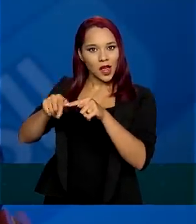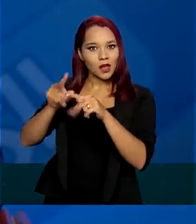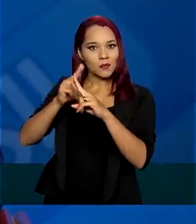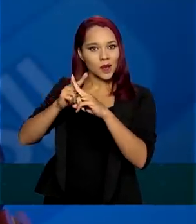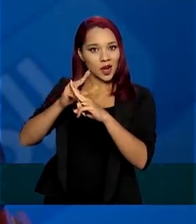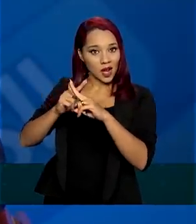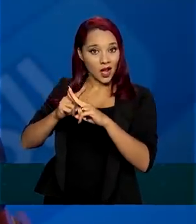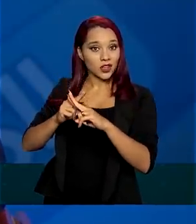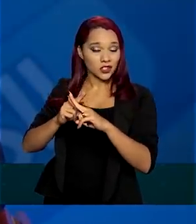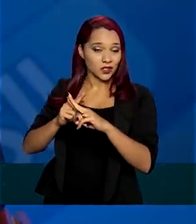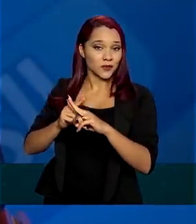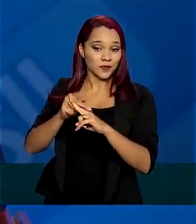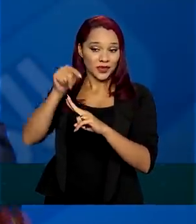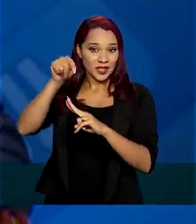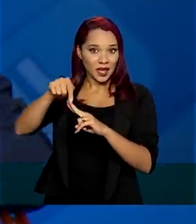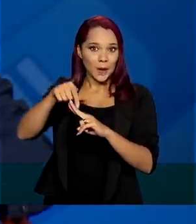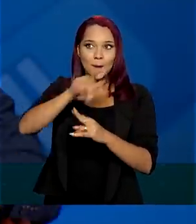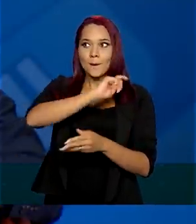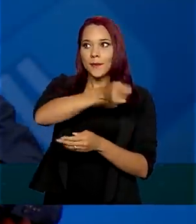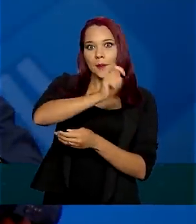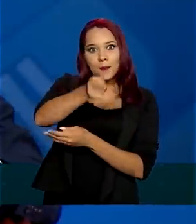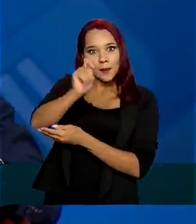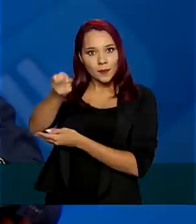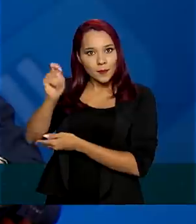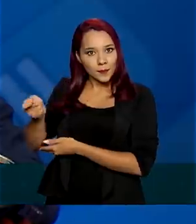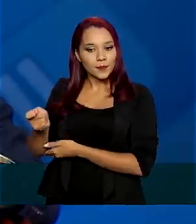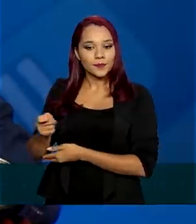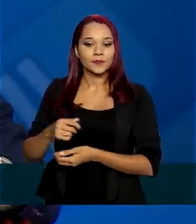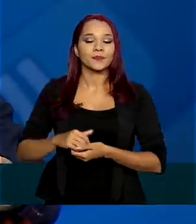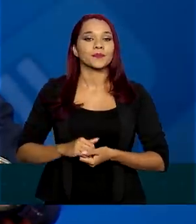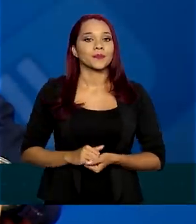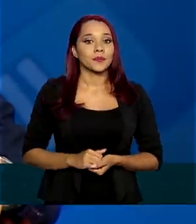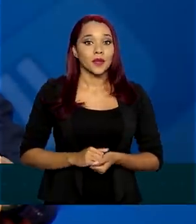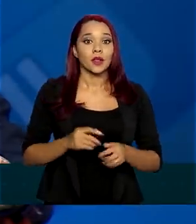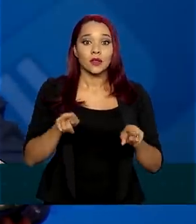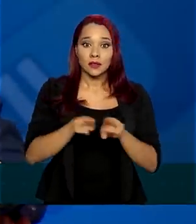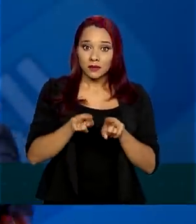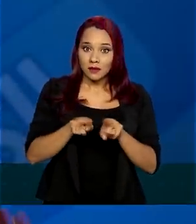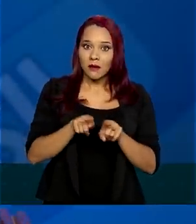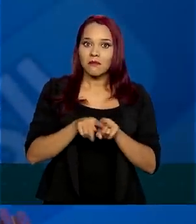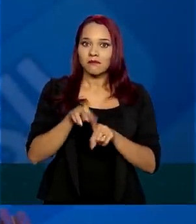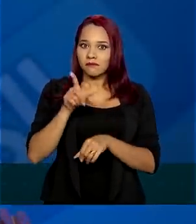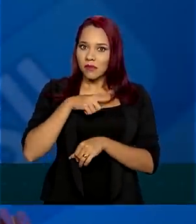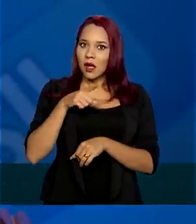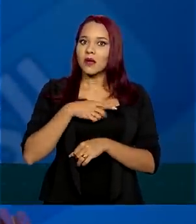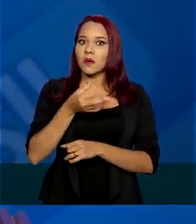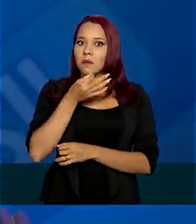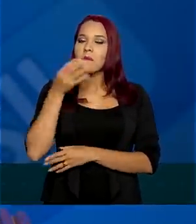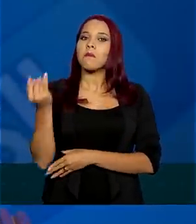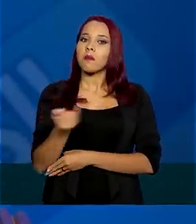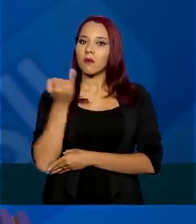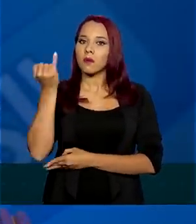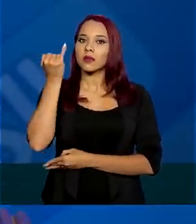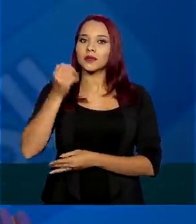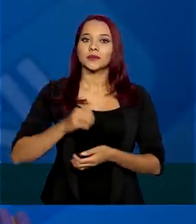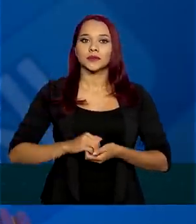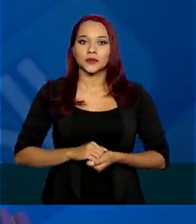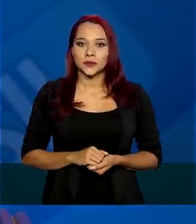Federal, para a execução. E algo também que considero muito relevante.